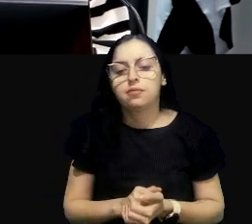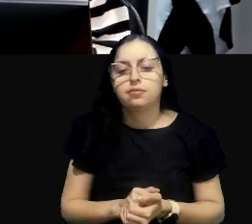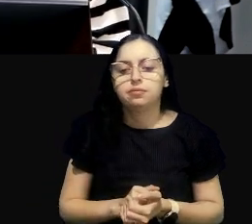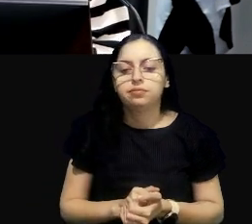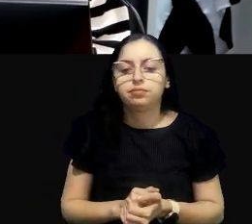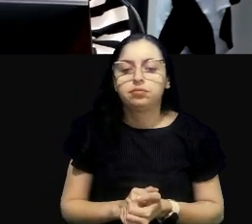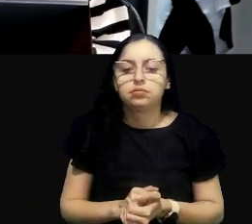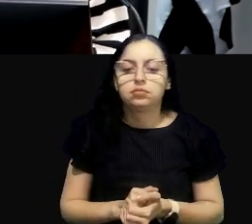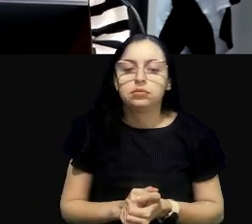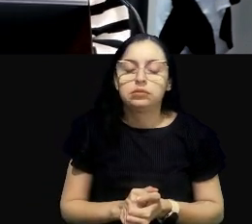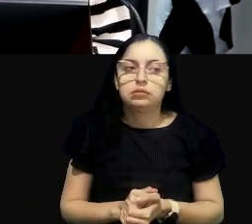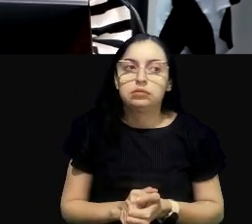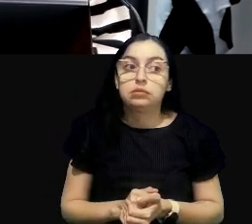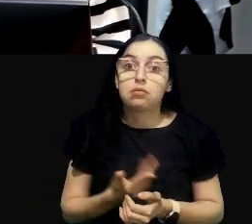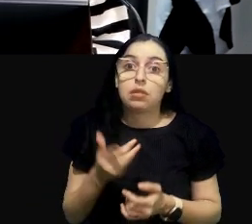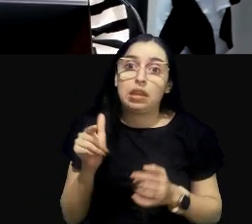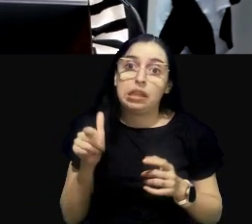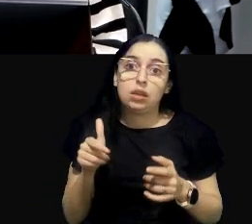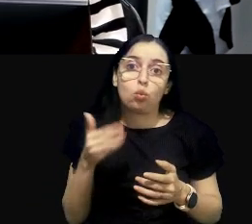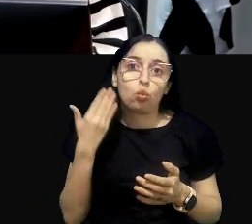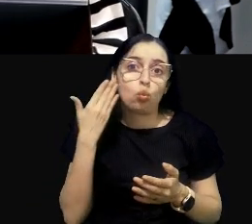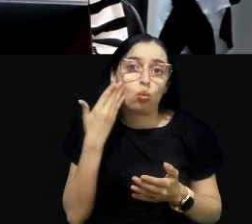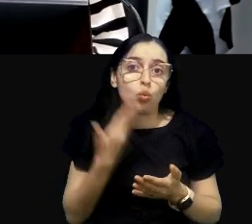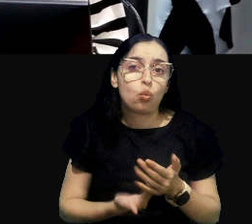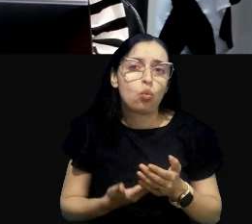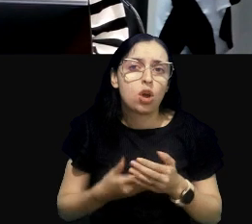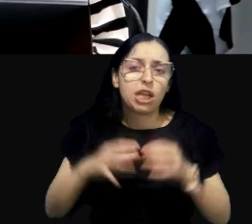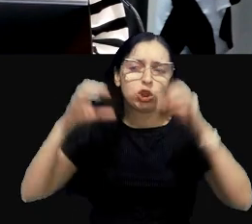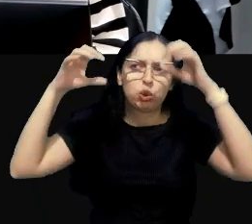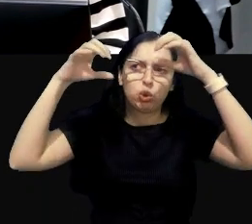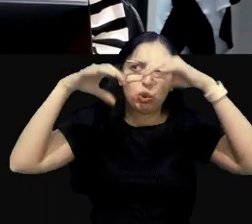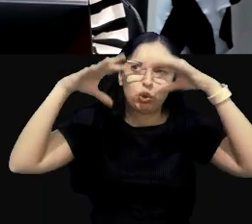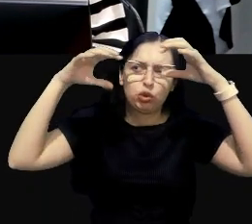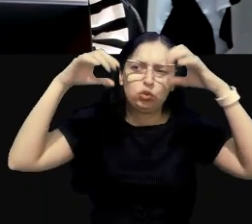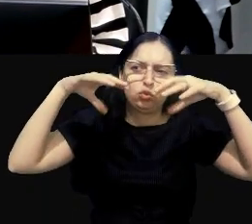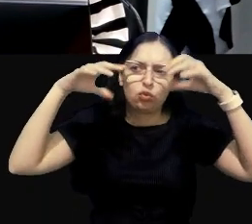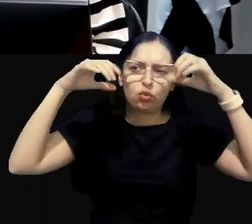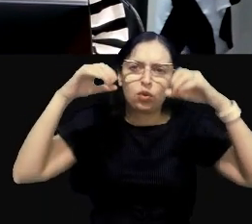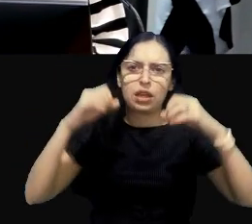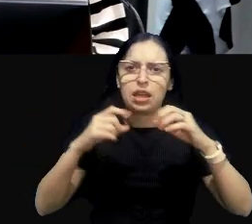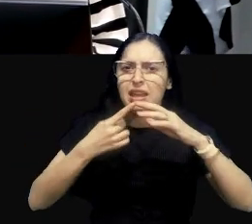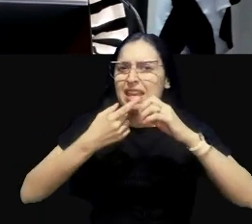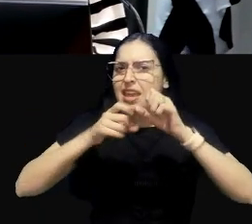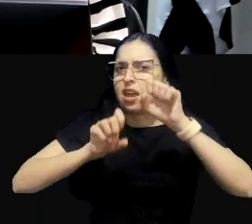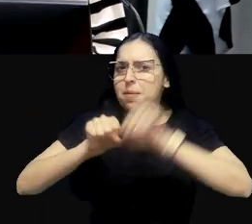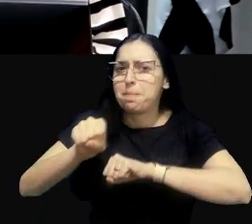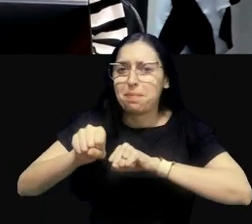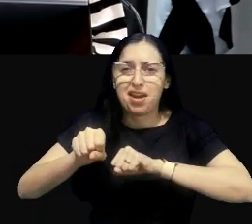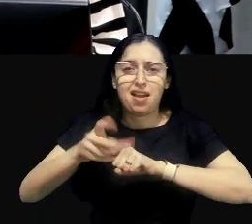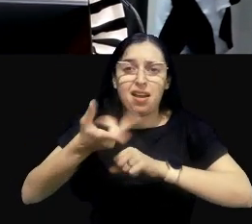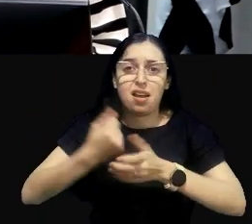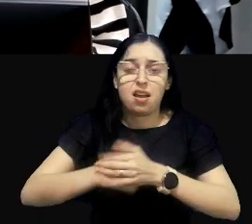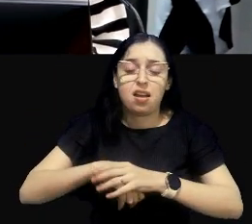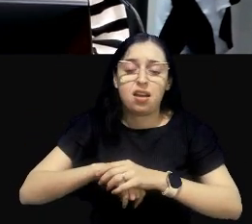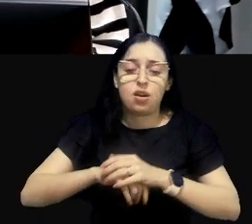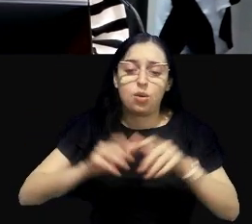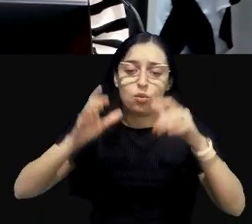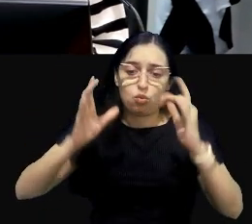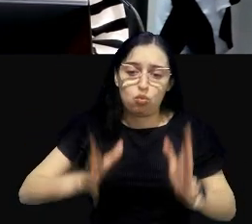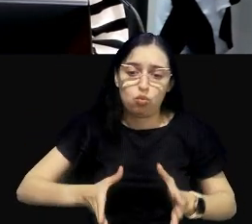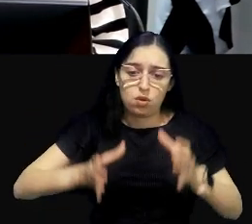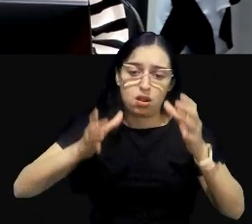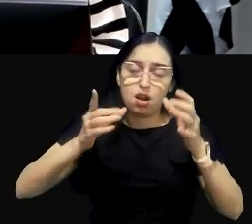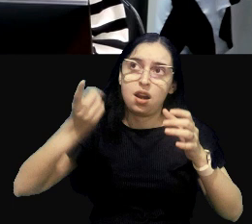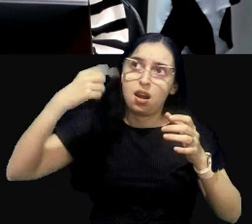acontece que quando vier uma chuva e arrebentar a fossa lá do